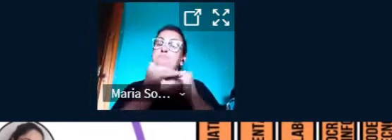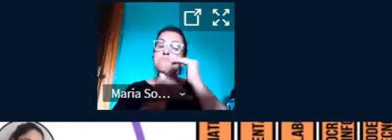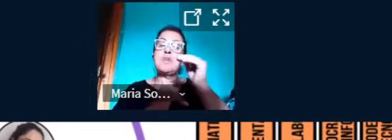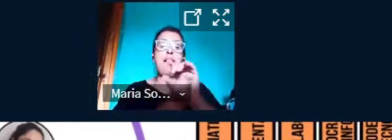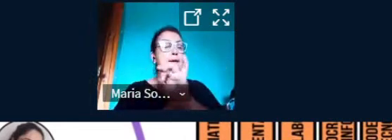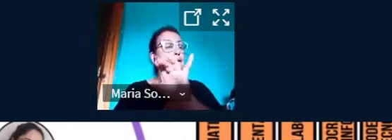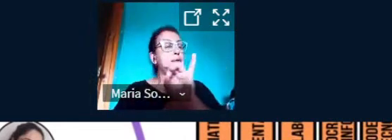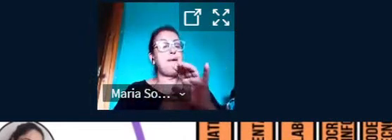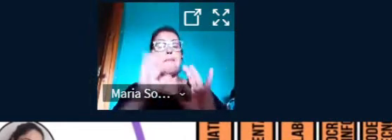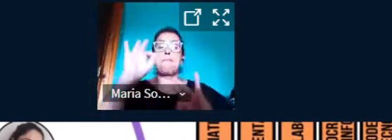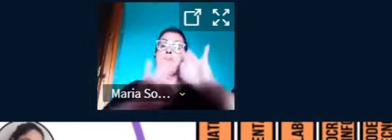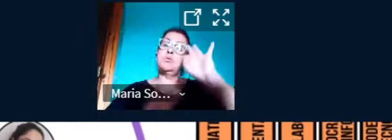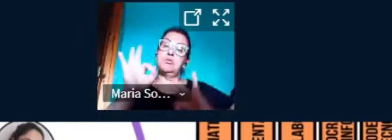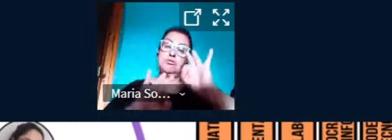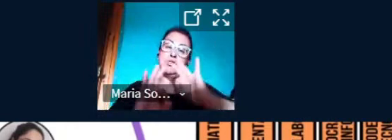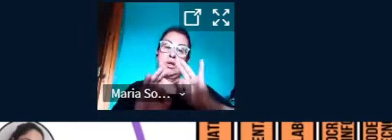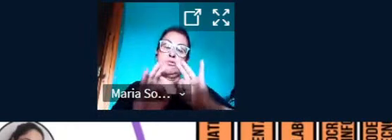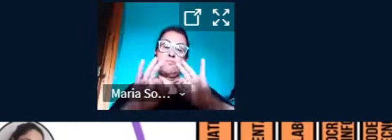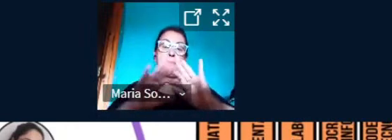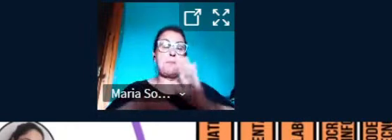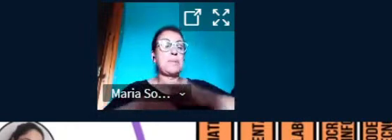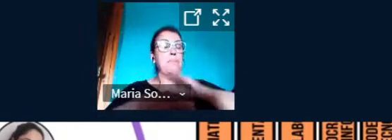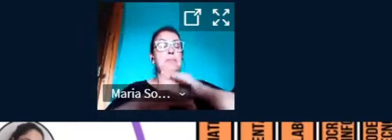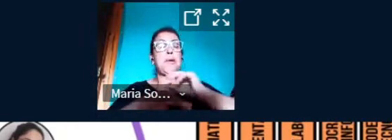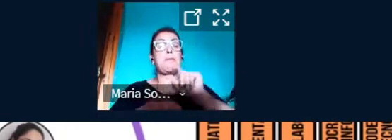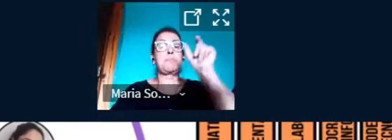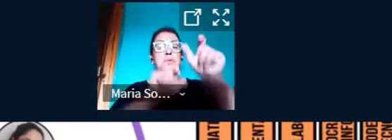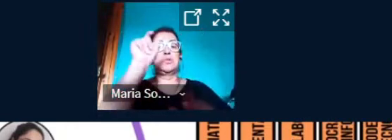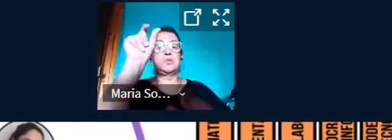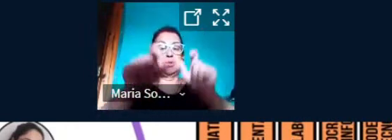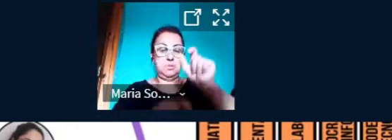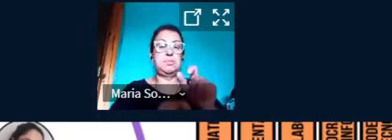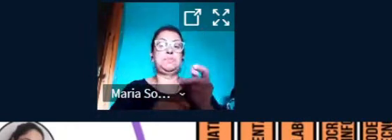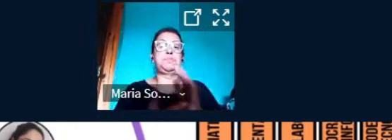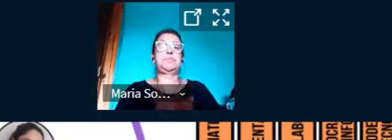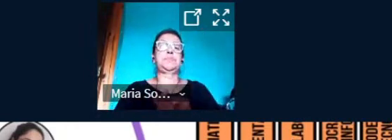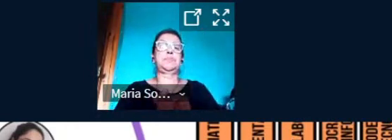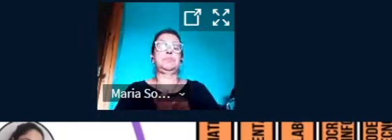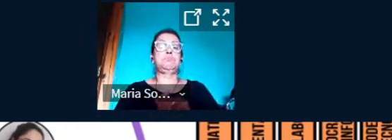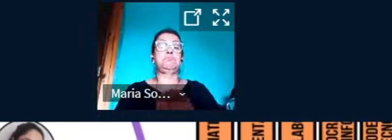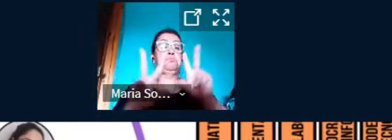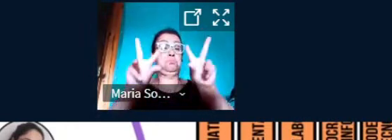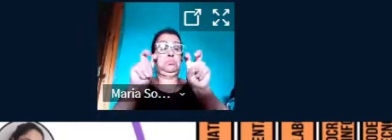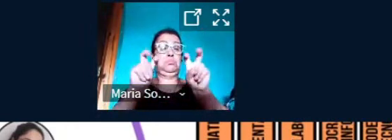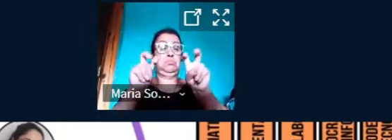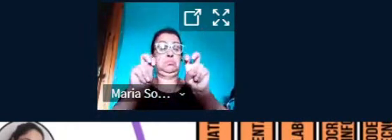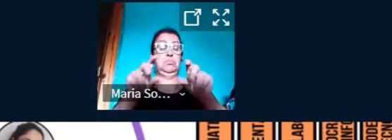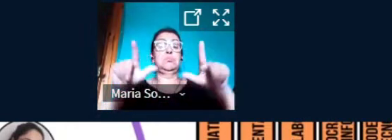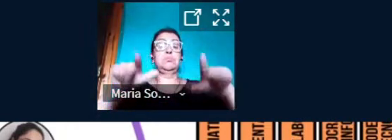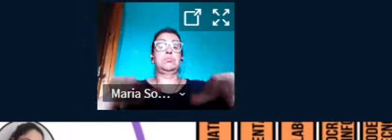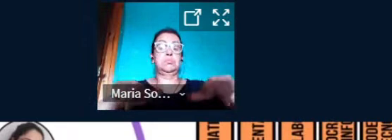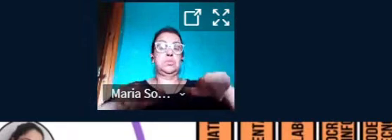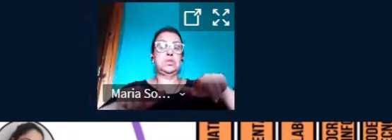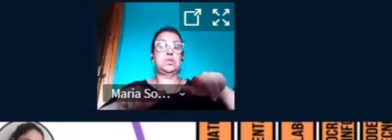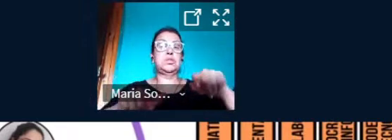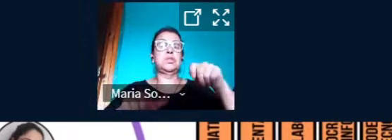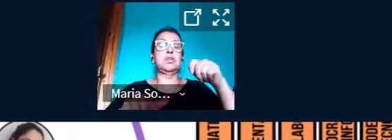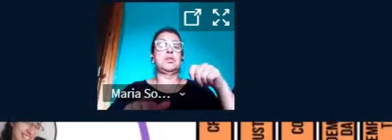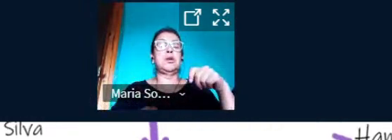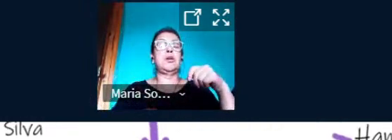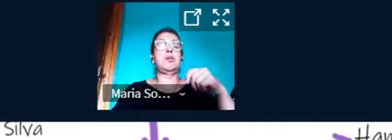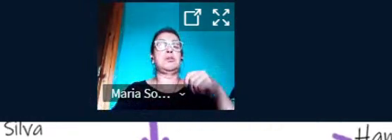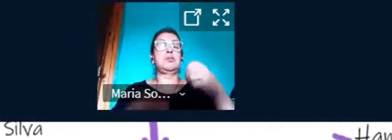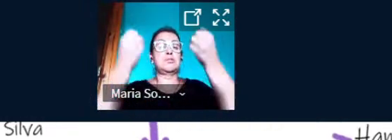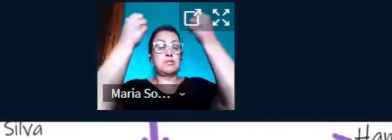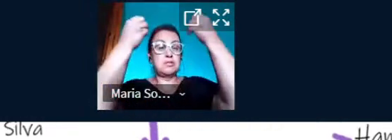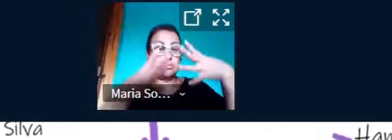Open Co-Design. O lema desses ambientes é, fale cedo, fale barato, fale sempre. Sendo assim, não precisa ter medo de